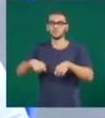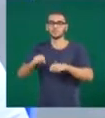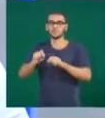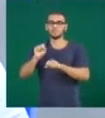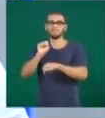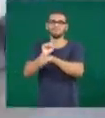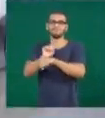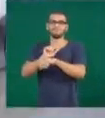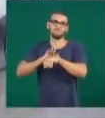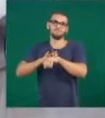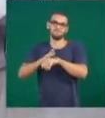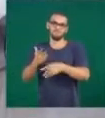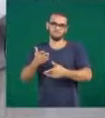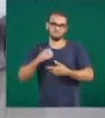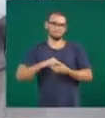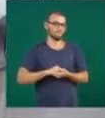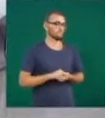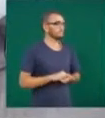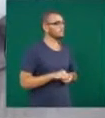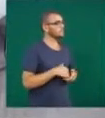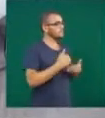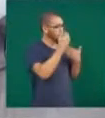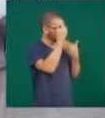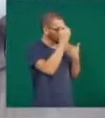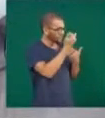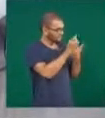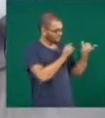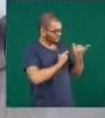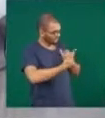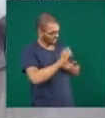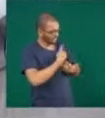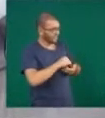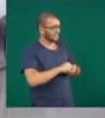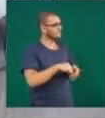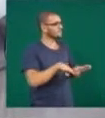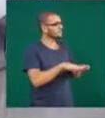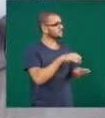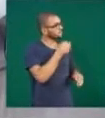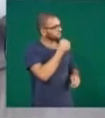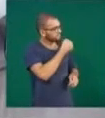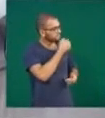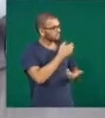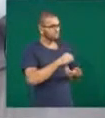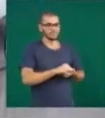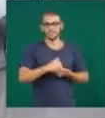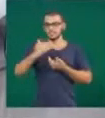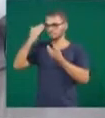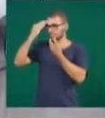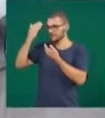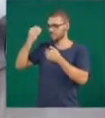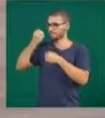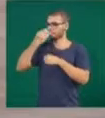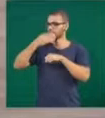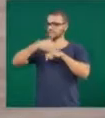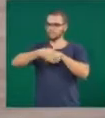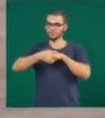da doença. Doutor Fauzi, muito obrigada pelas informações e pela entrevista. Eu que agradeço o convite, boa noite.